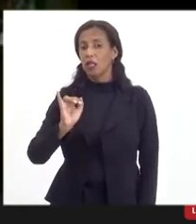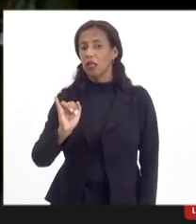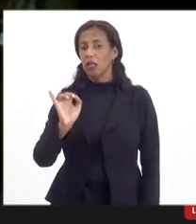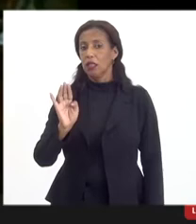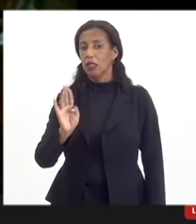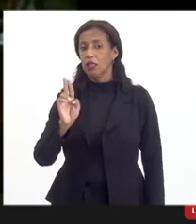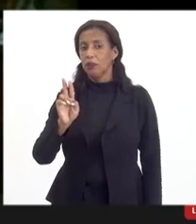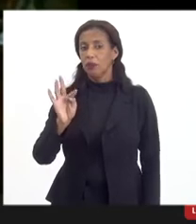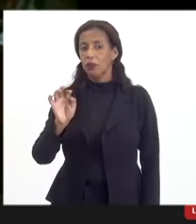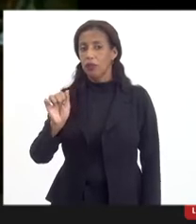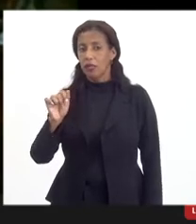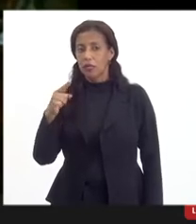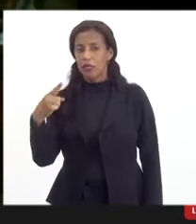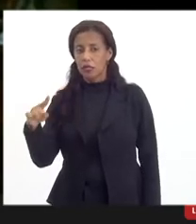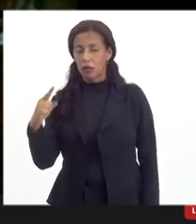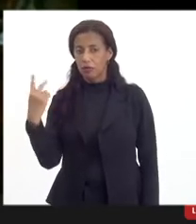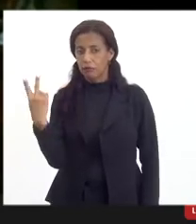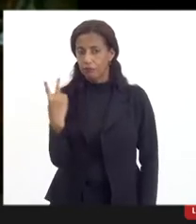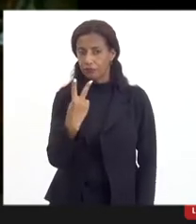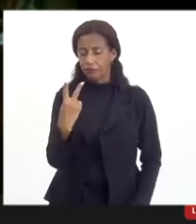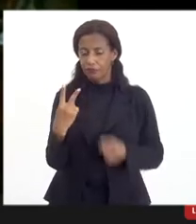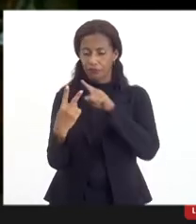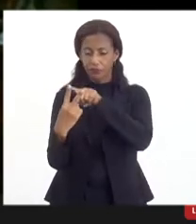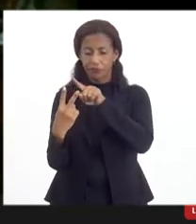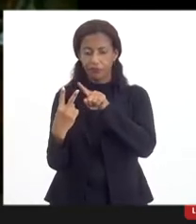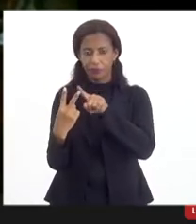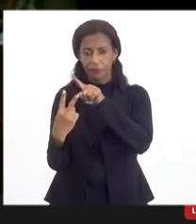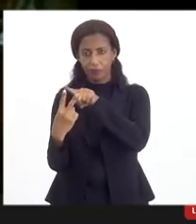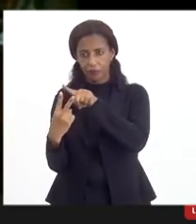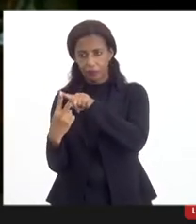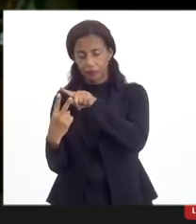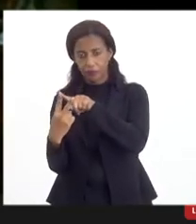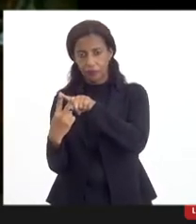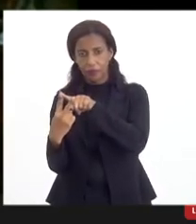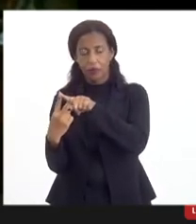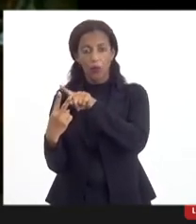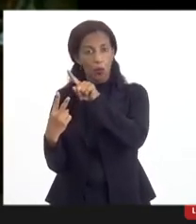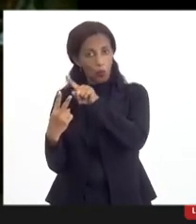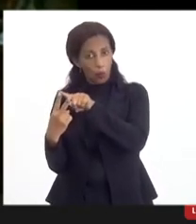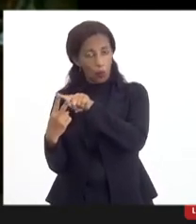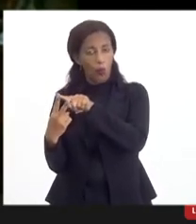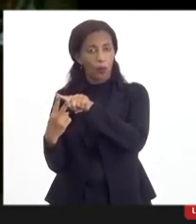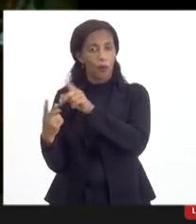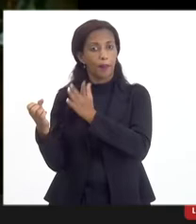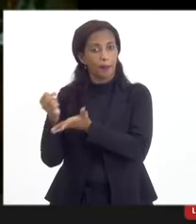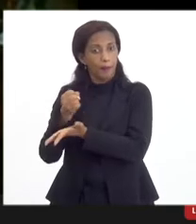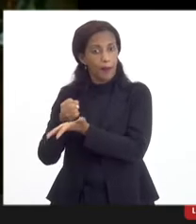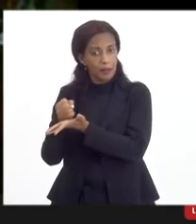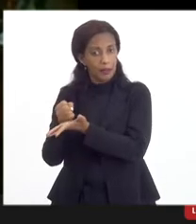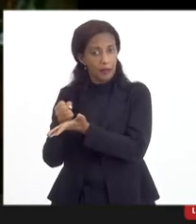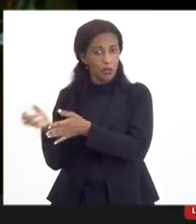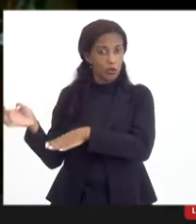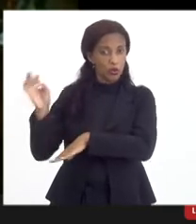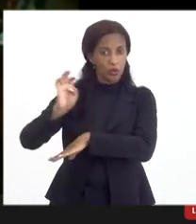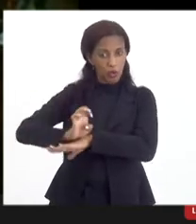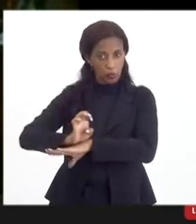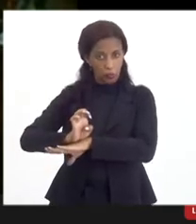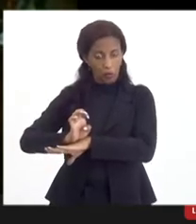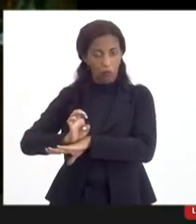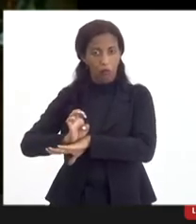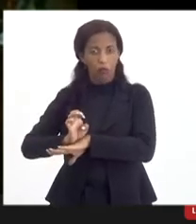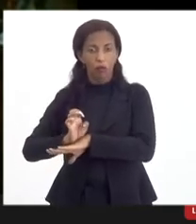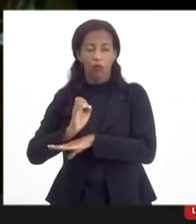temos duas possibilidades, né? Nós temos os tributos, o tributo basicamente estadual, né? No caso,